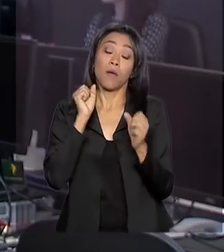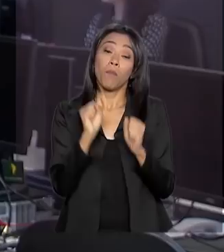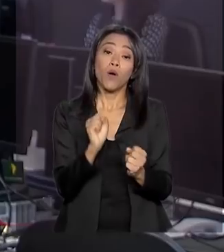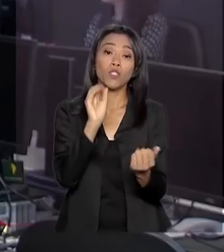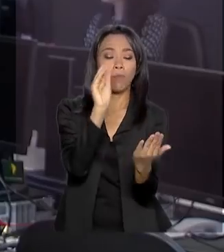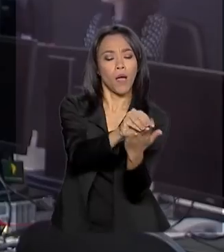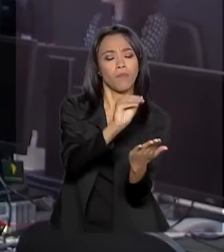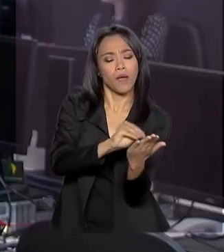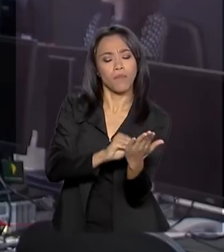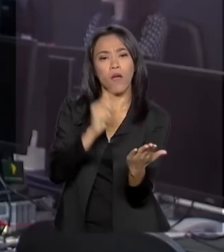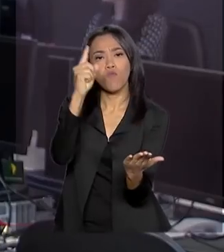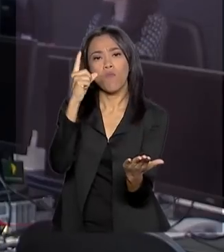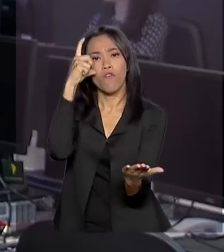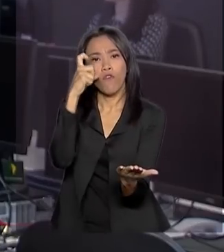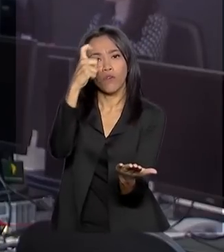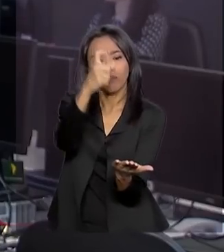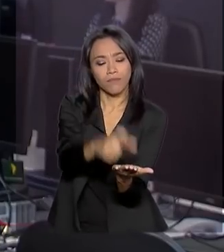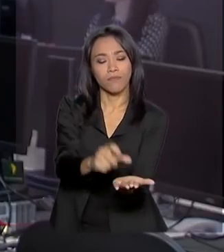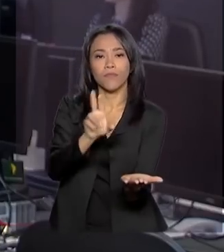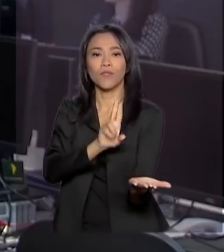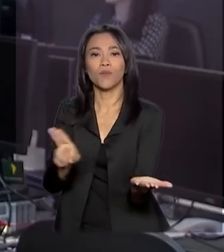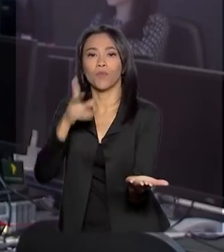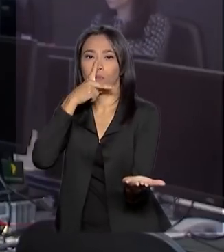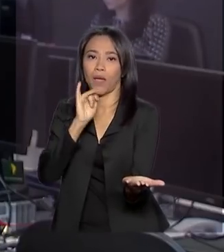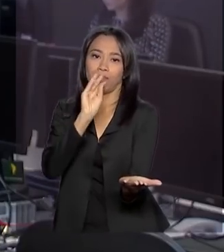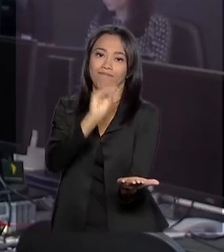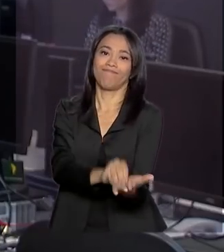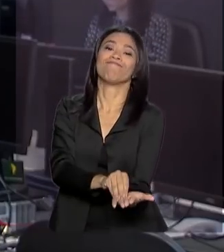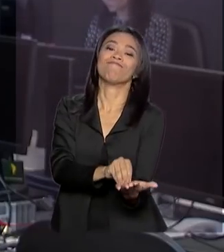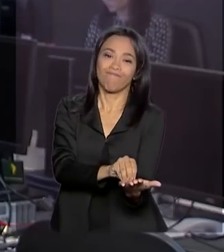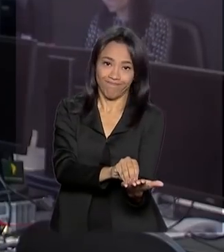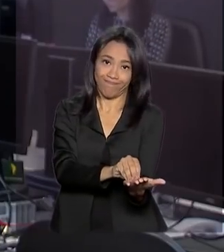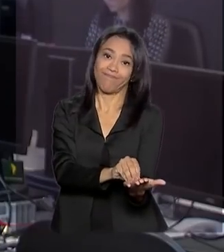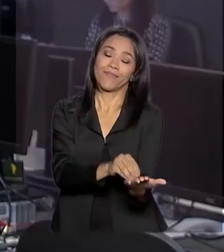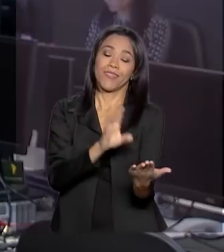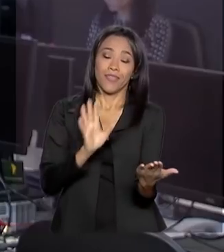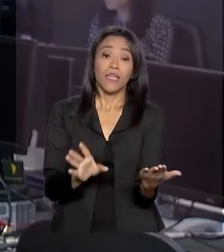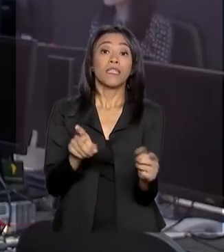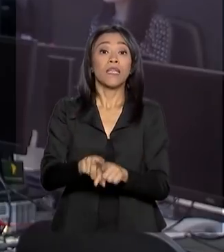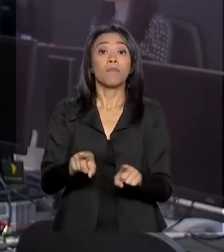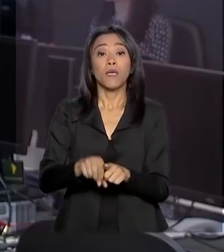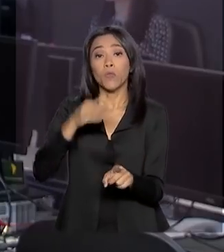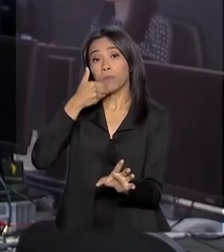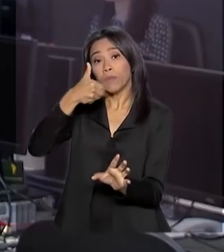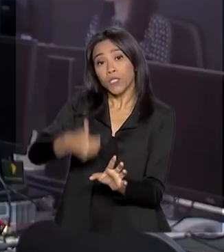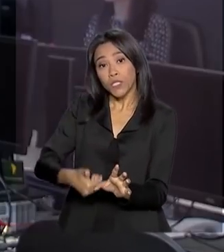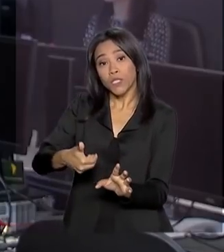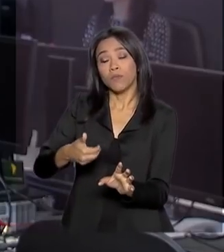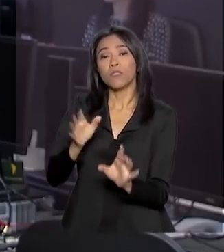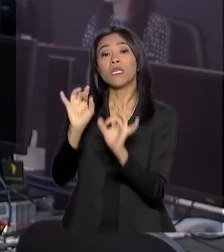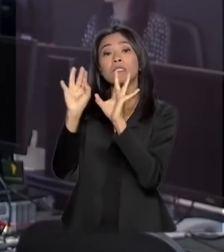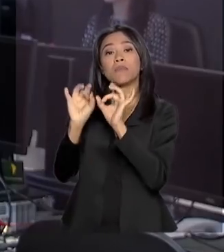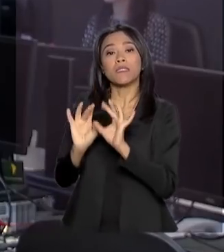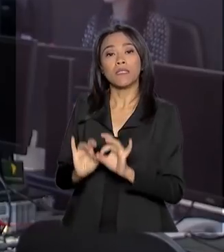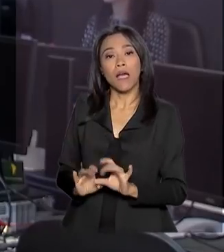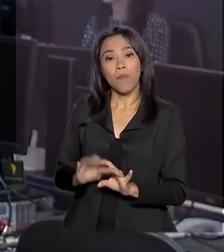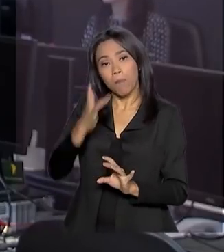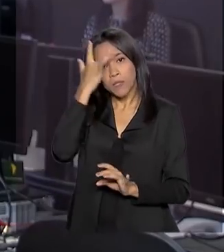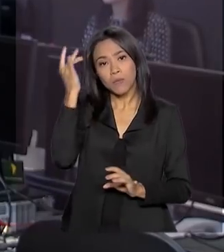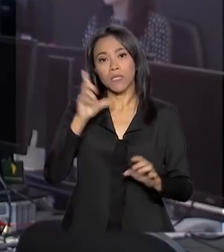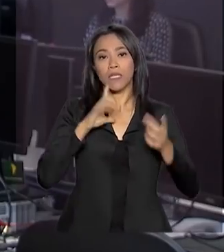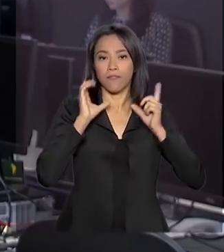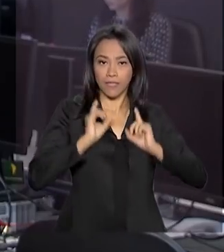formulário uma foto e o nome do pai. As solicitações de atendimento especializado para deficientes também